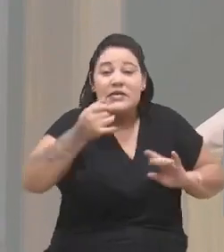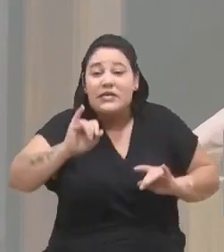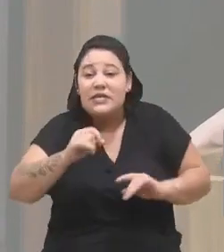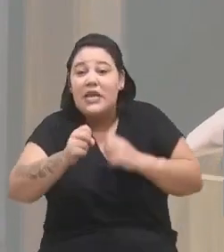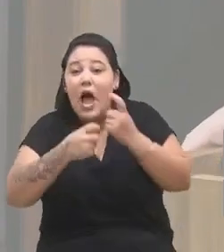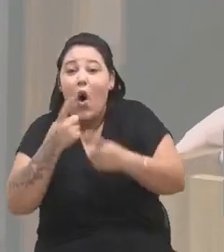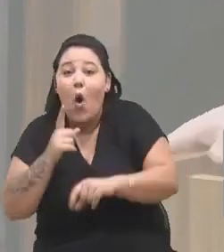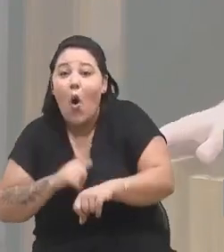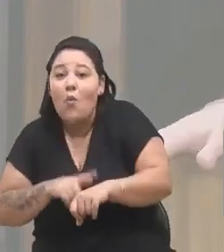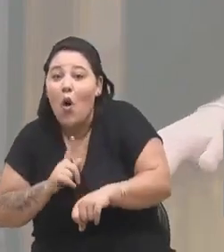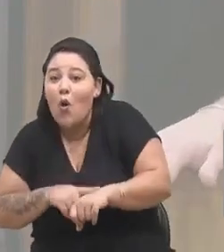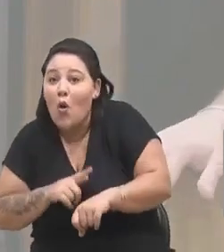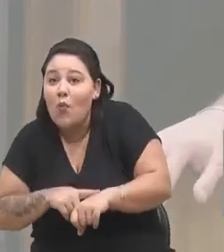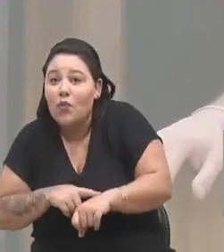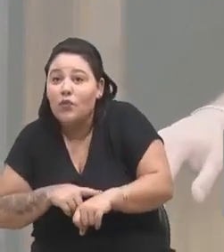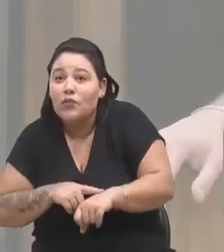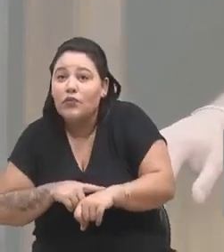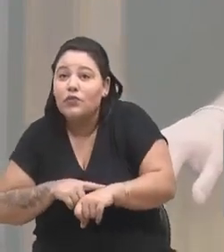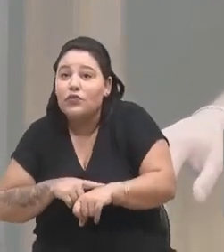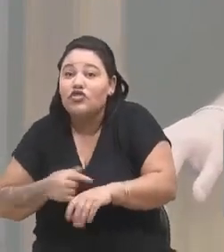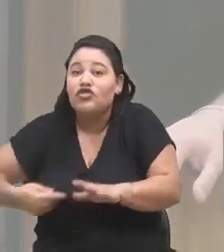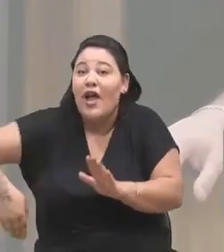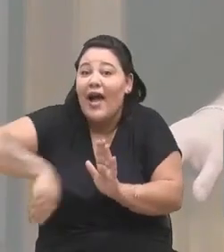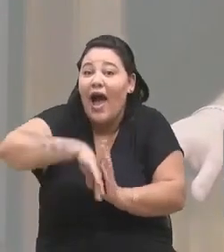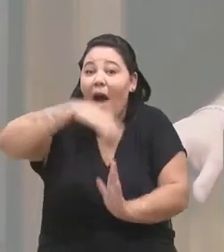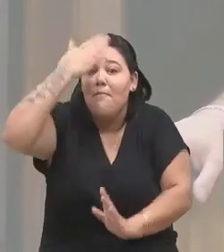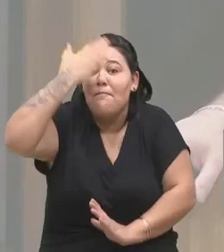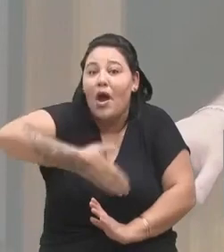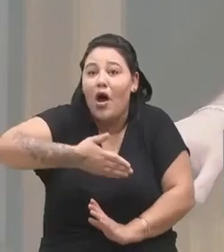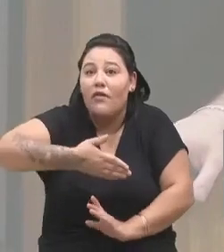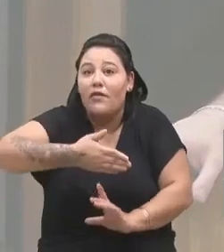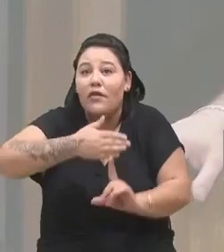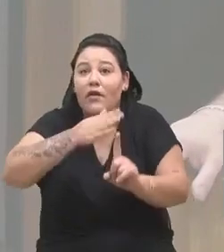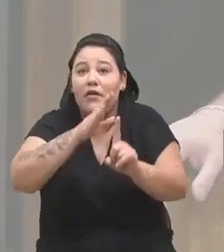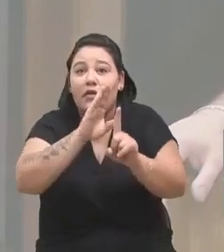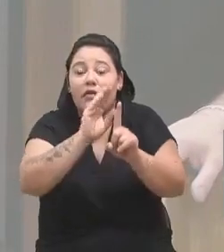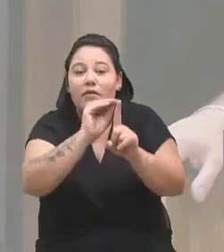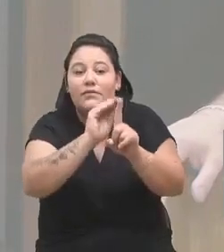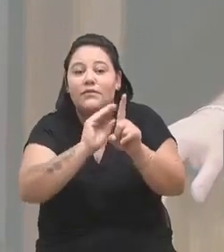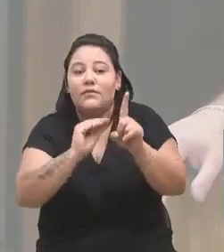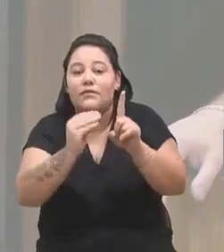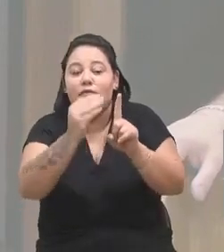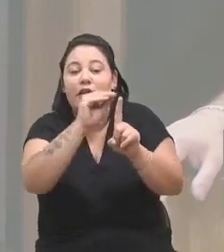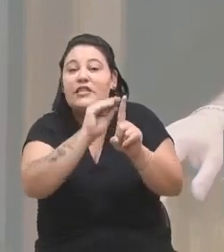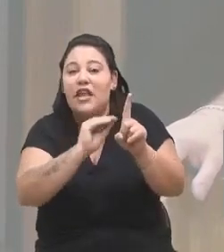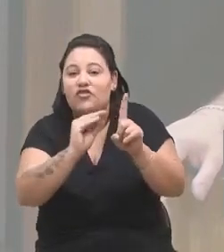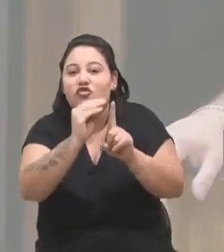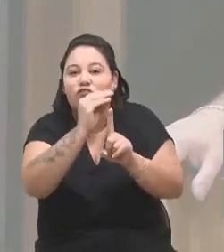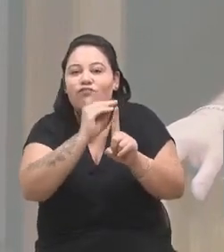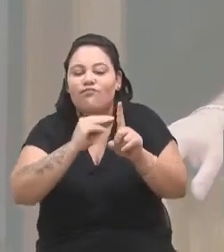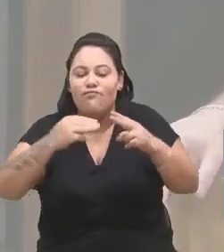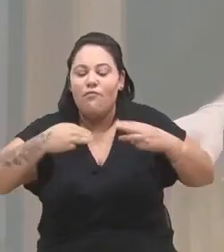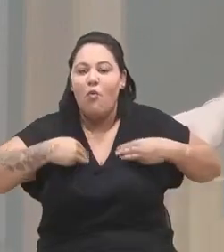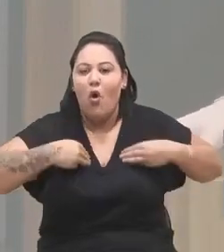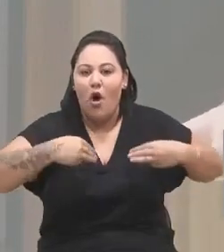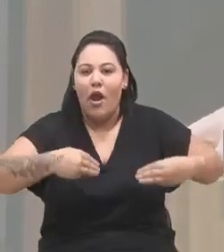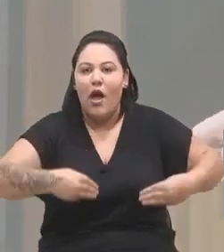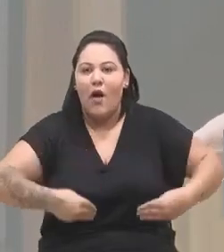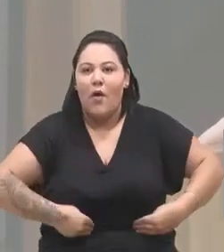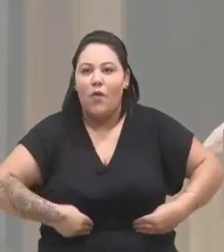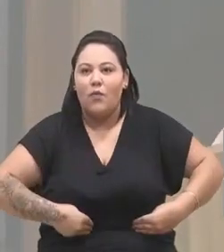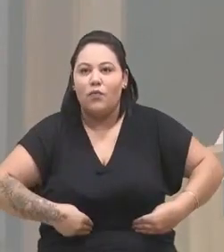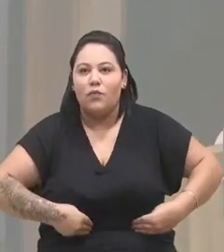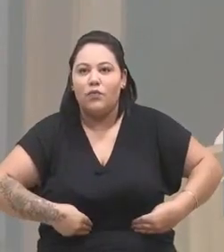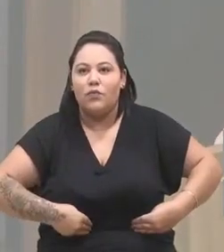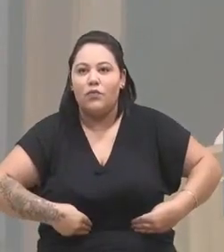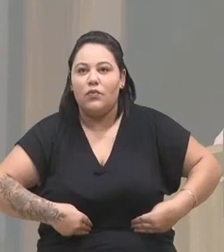momento, chegar alguma prova de assédio moral em cima de servidor público, eu vou